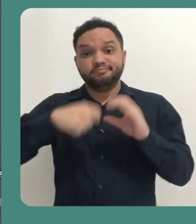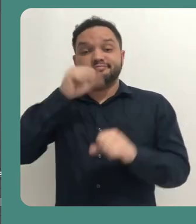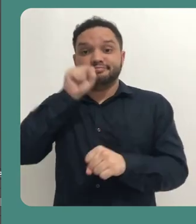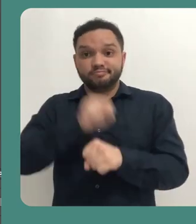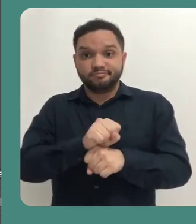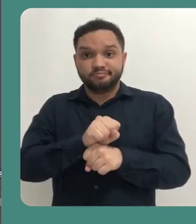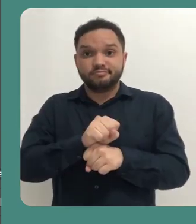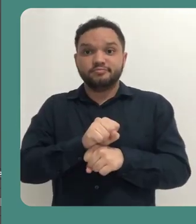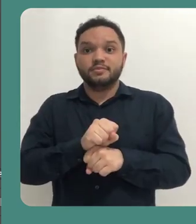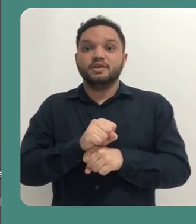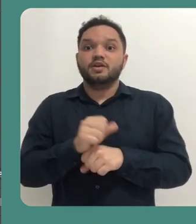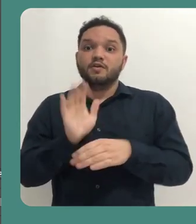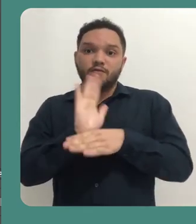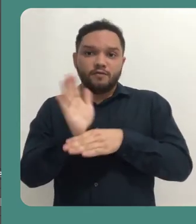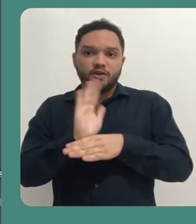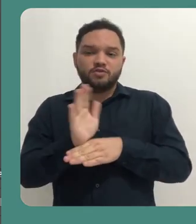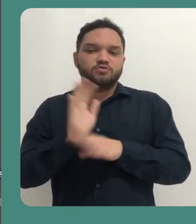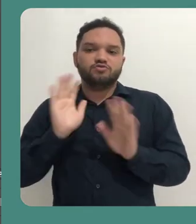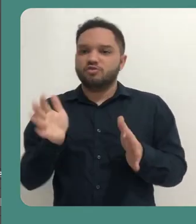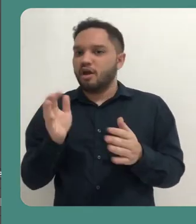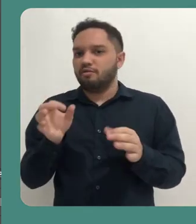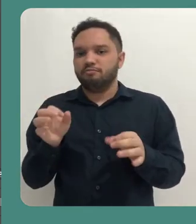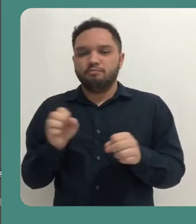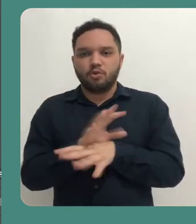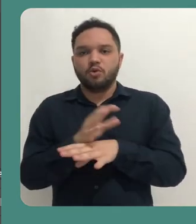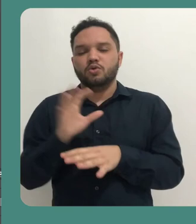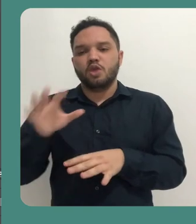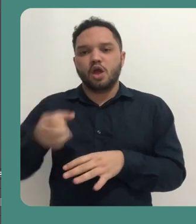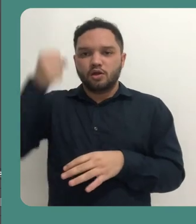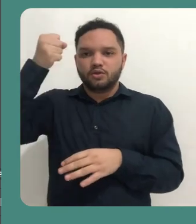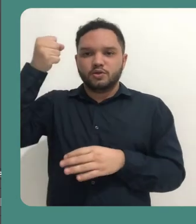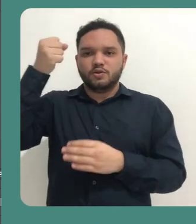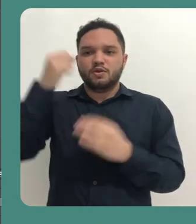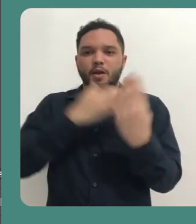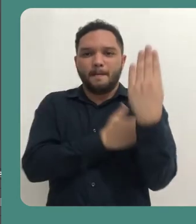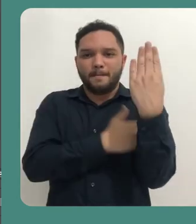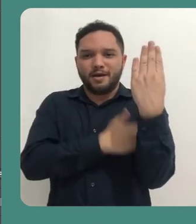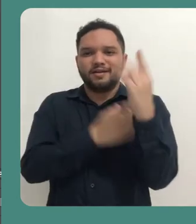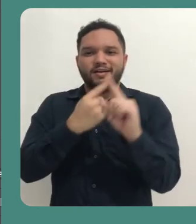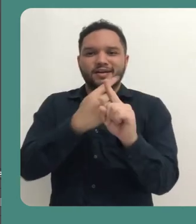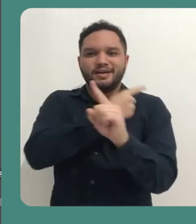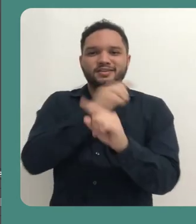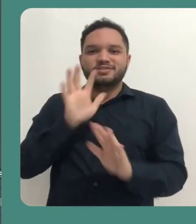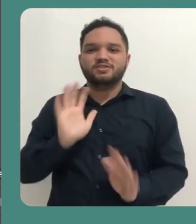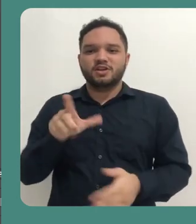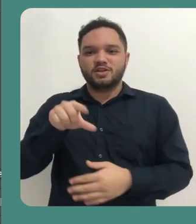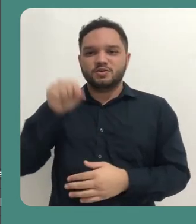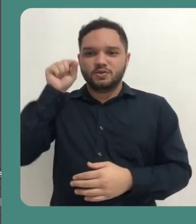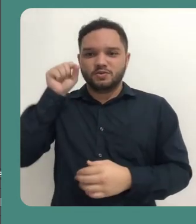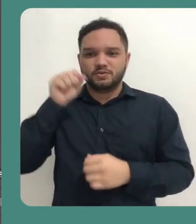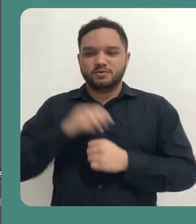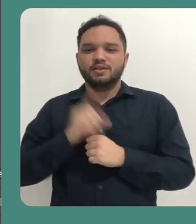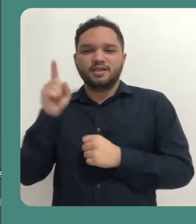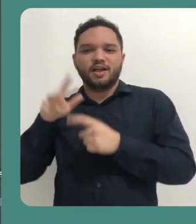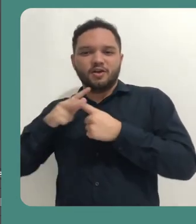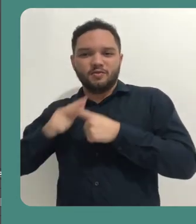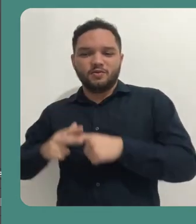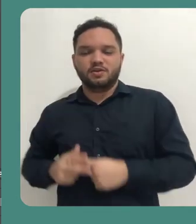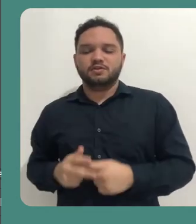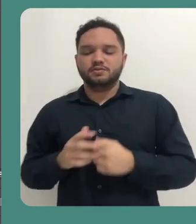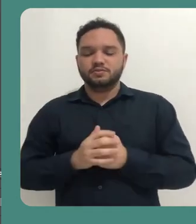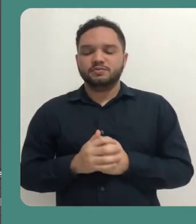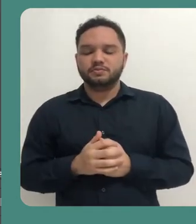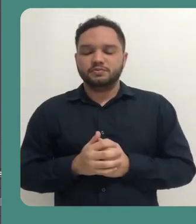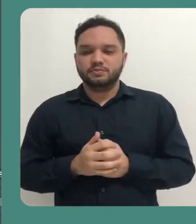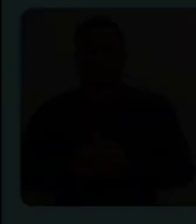parada e o vídeo foi automaticamente salvo na pasta de destino que você indicou no modo de configuração